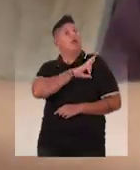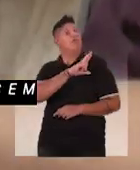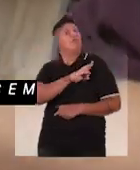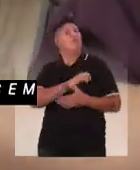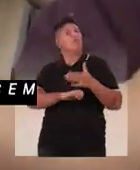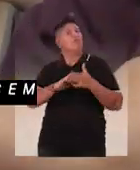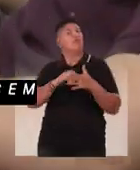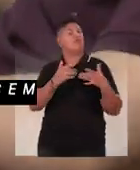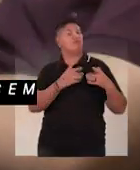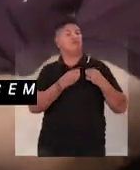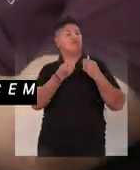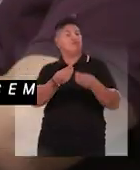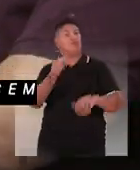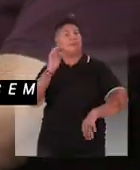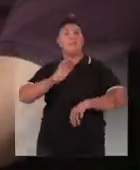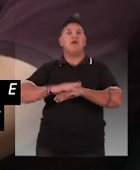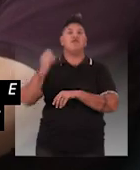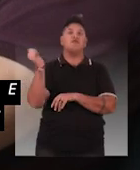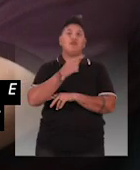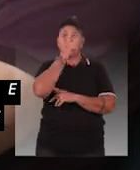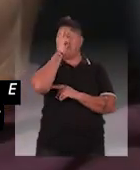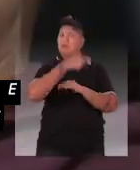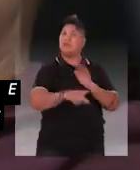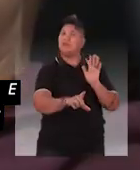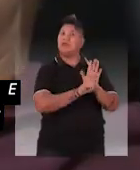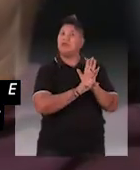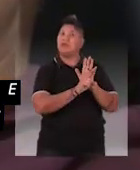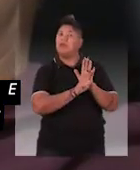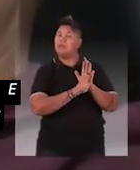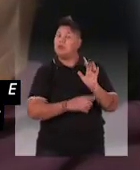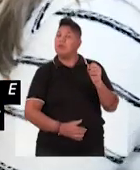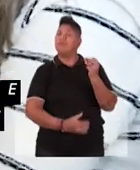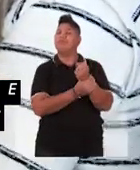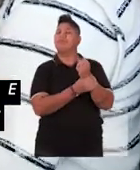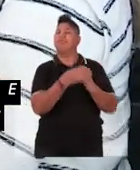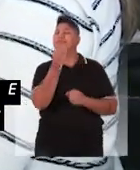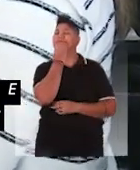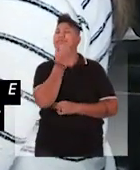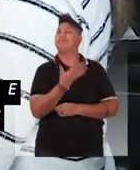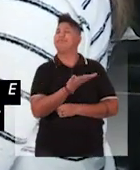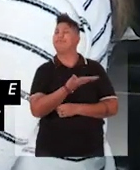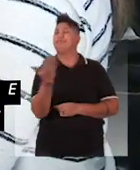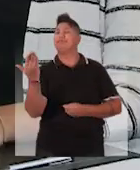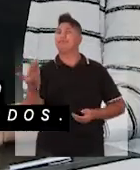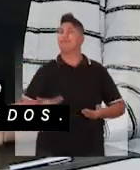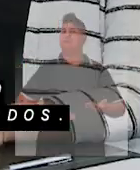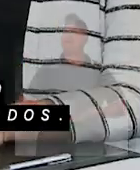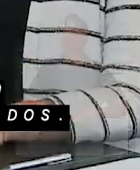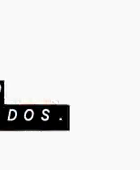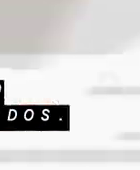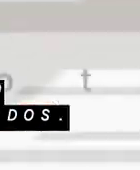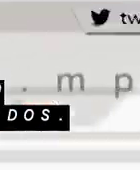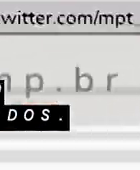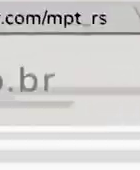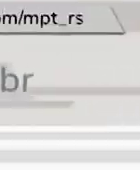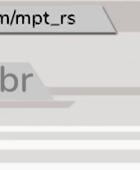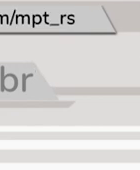Empresários oferecem mais do que o exigido em lei e acordos coletivos para assegurar o bem-estar dos empregados.